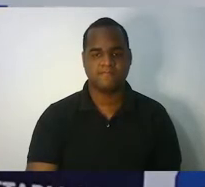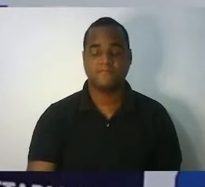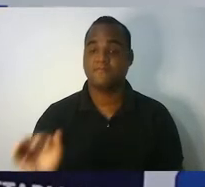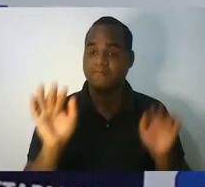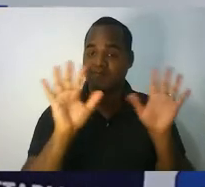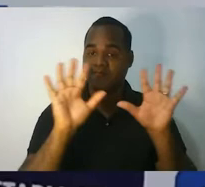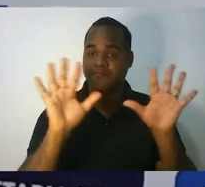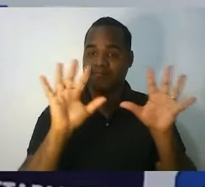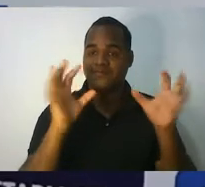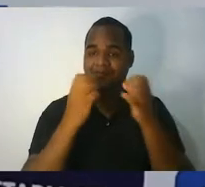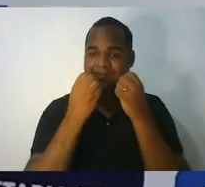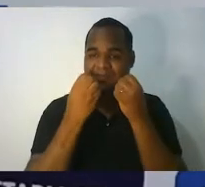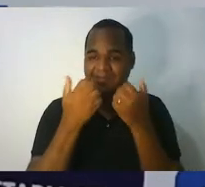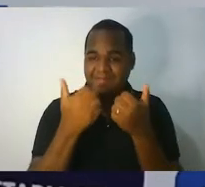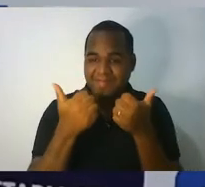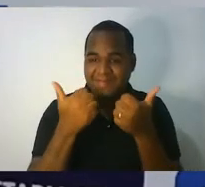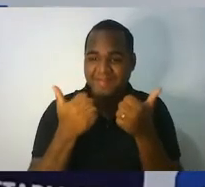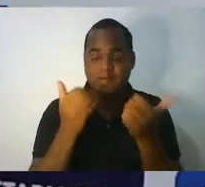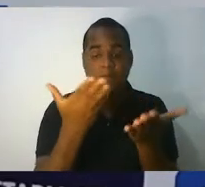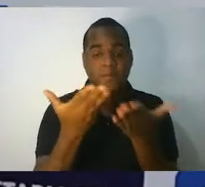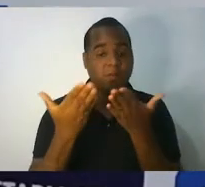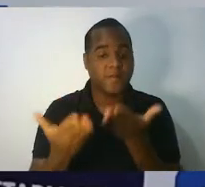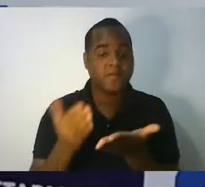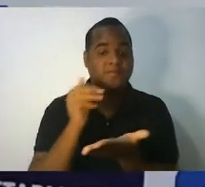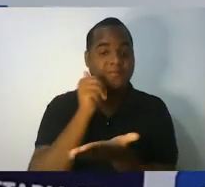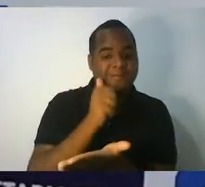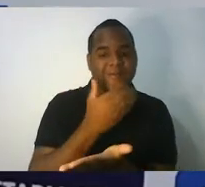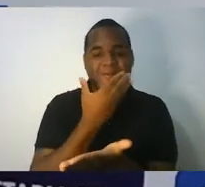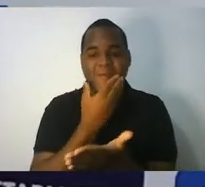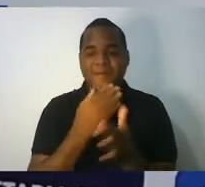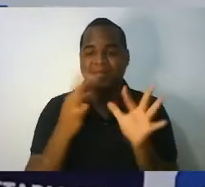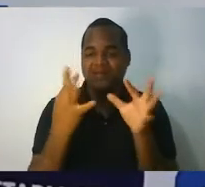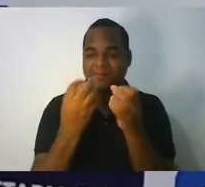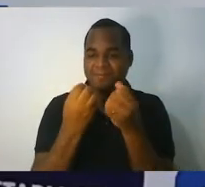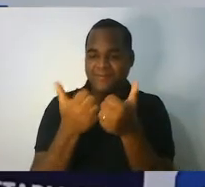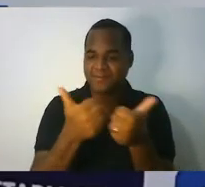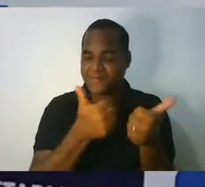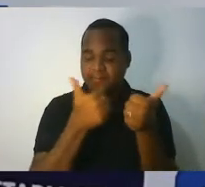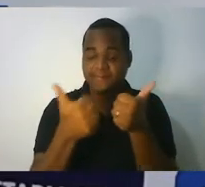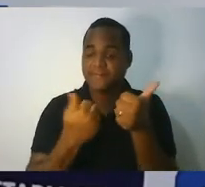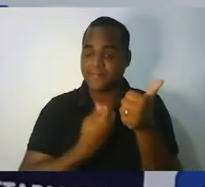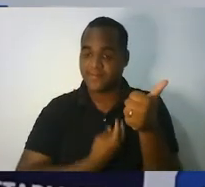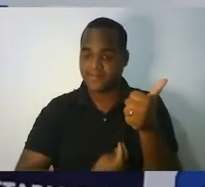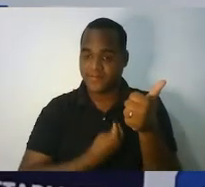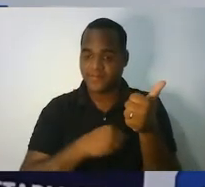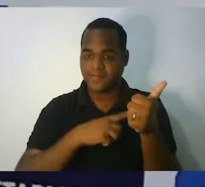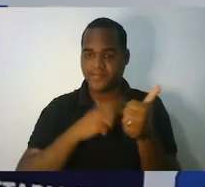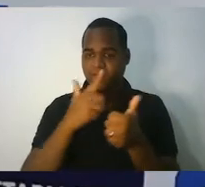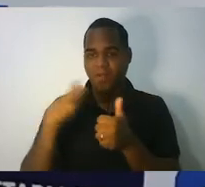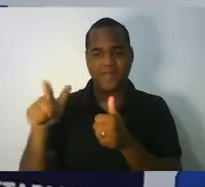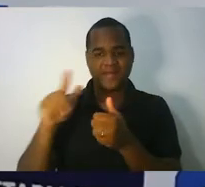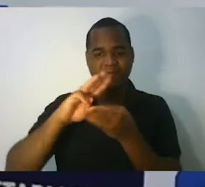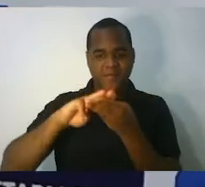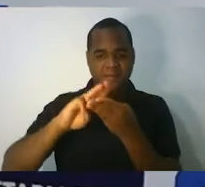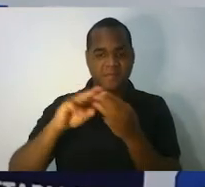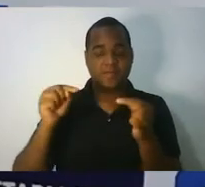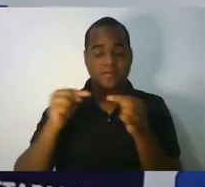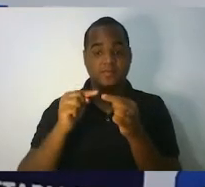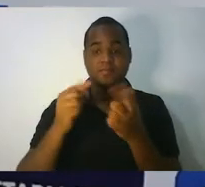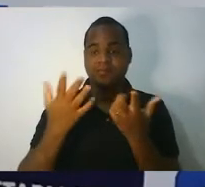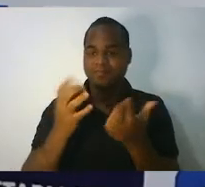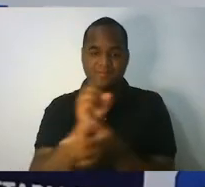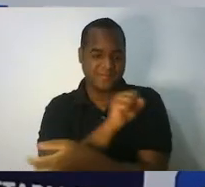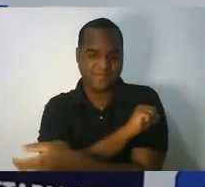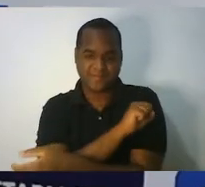Olá, sejam bem-vindos, sejam bem-vindas a mais uma aula de matemática para o oitavo